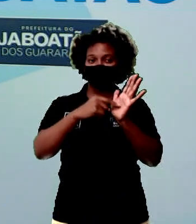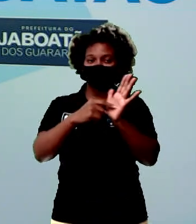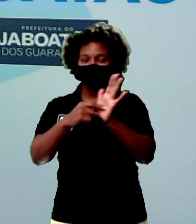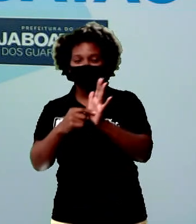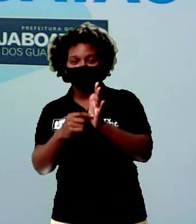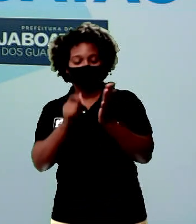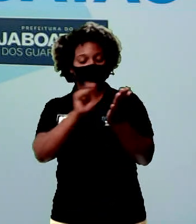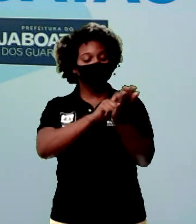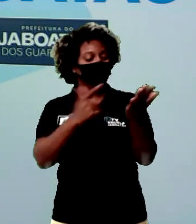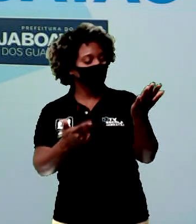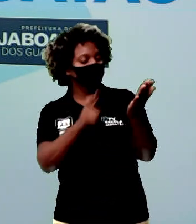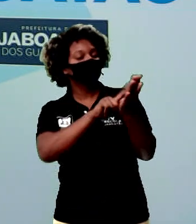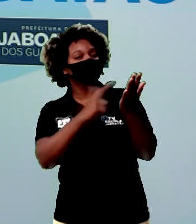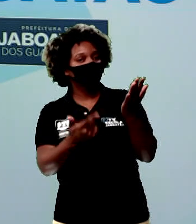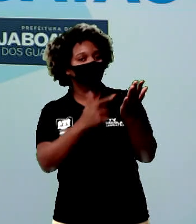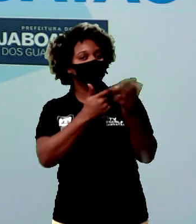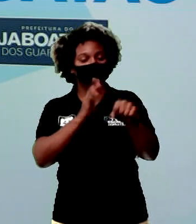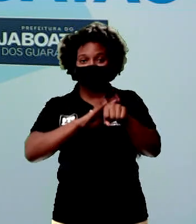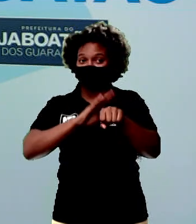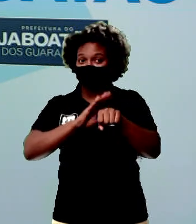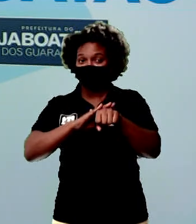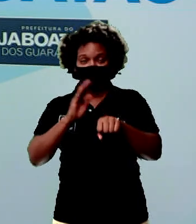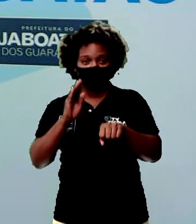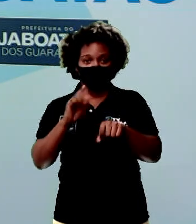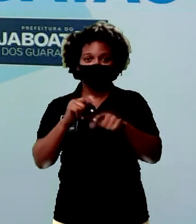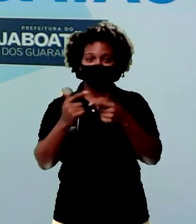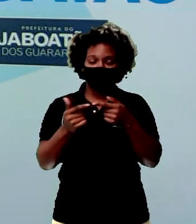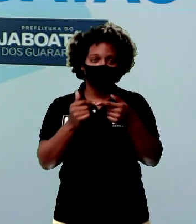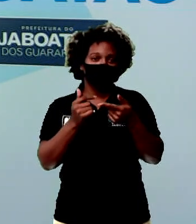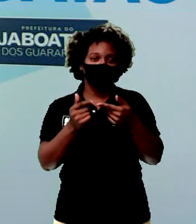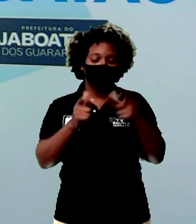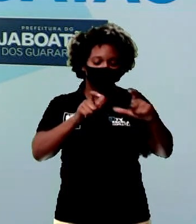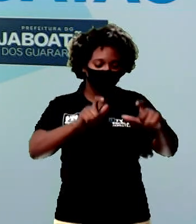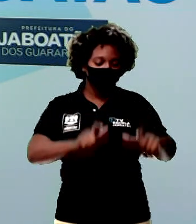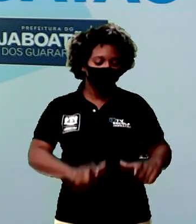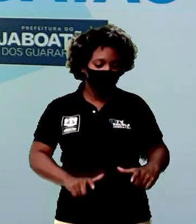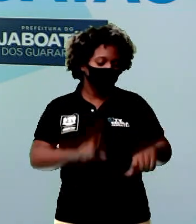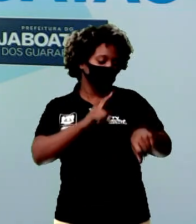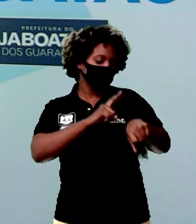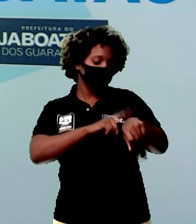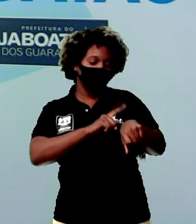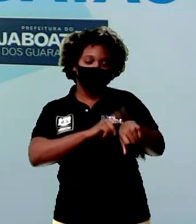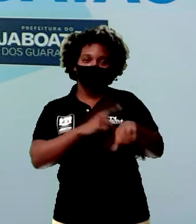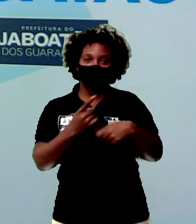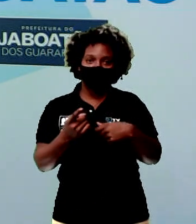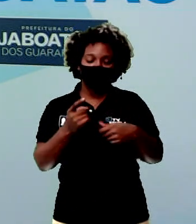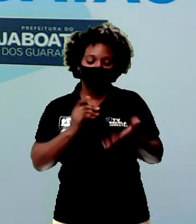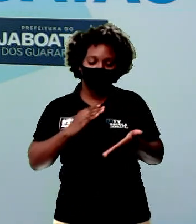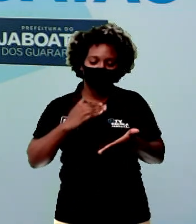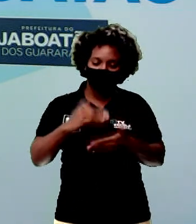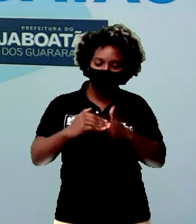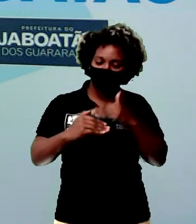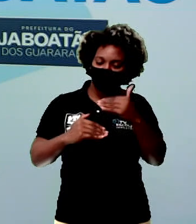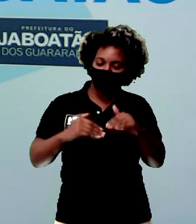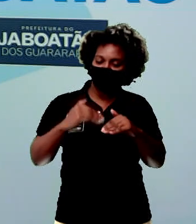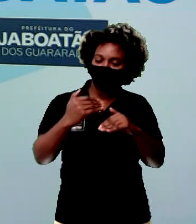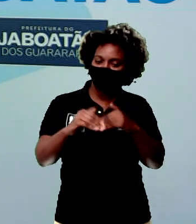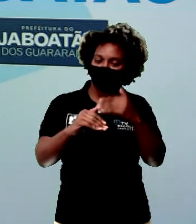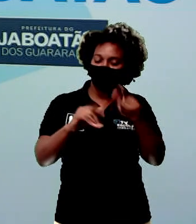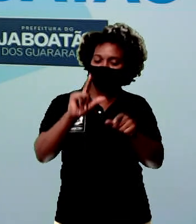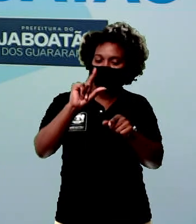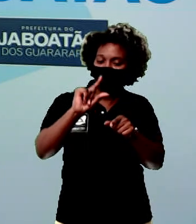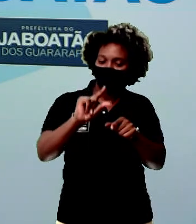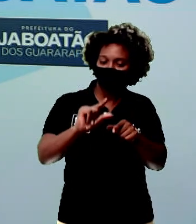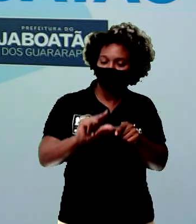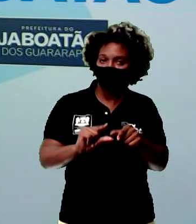jornais. Então, por conta de espaço, por conta de tempo, aos poucos, elas foram sendo reduzidas